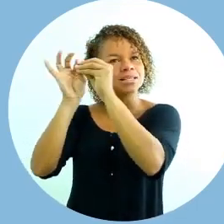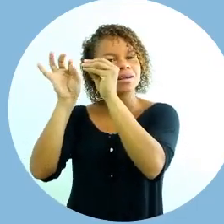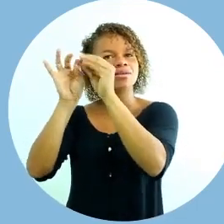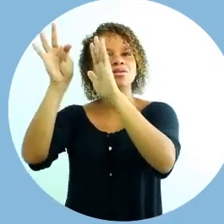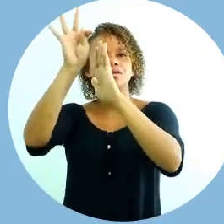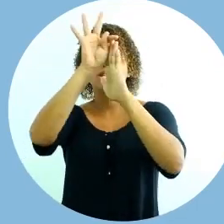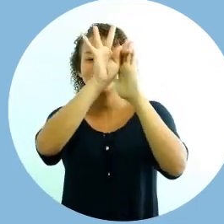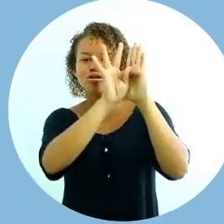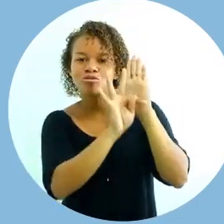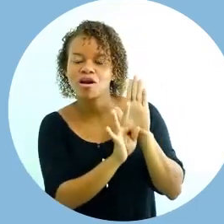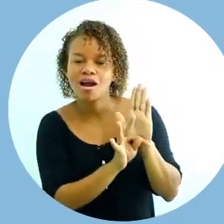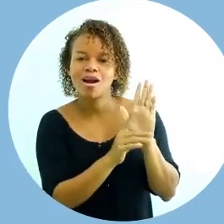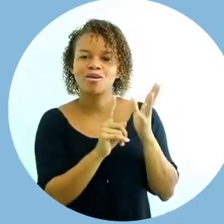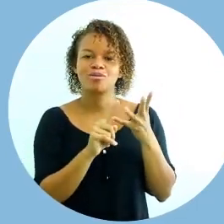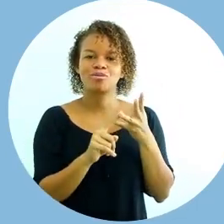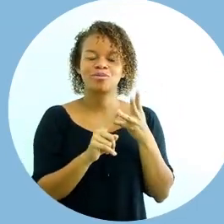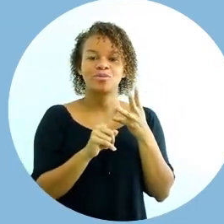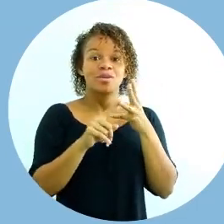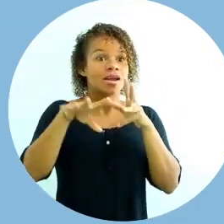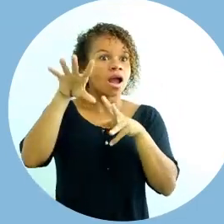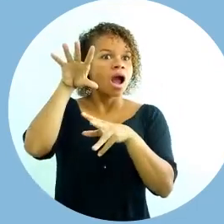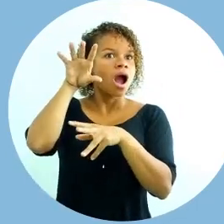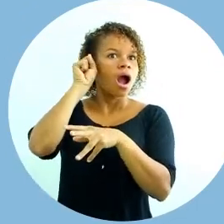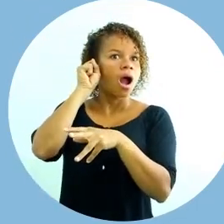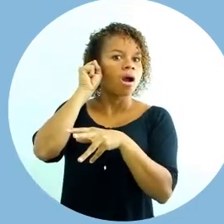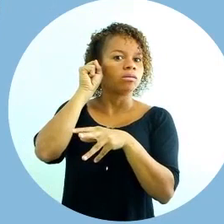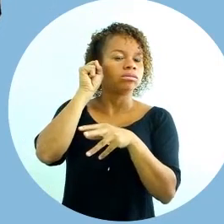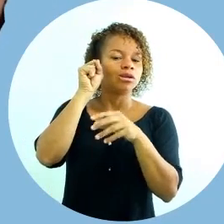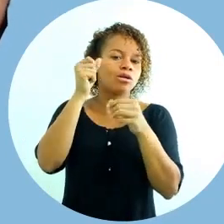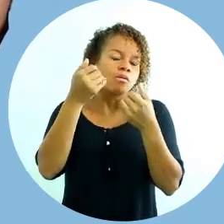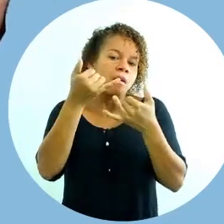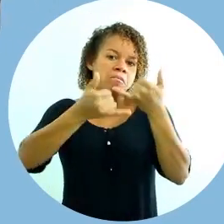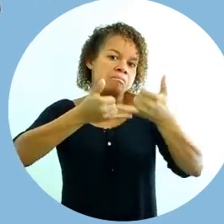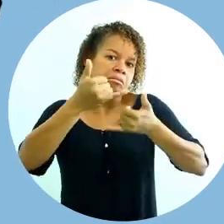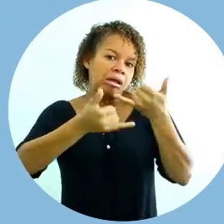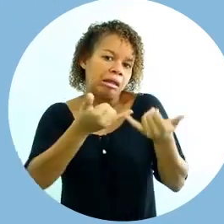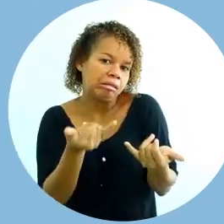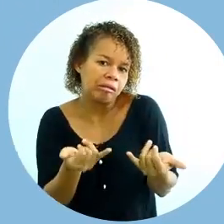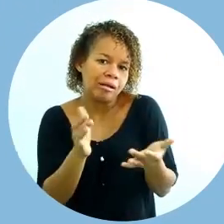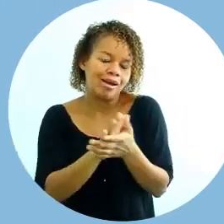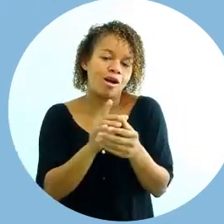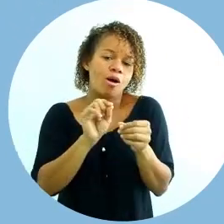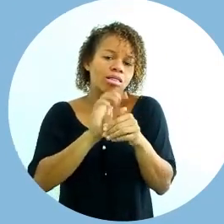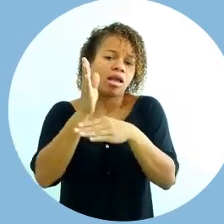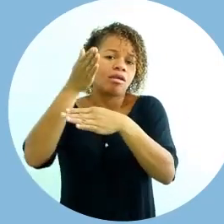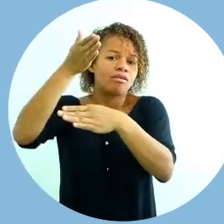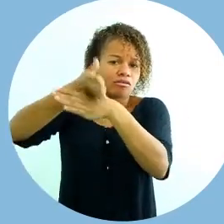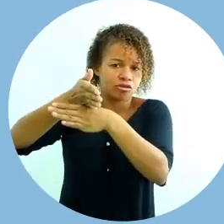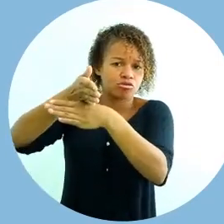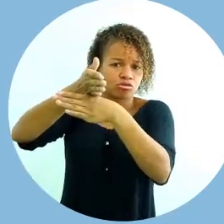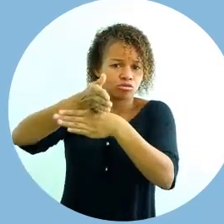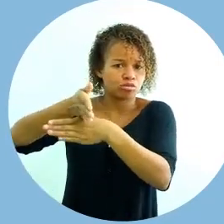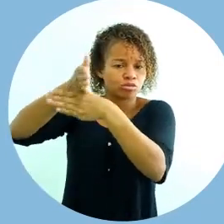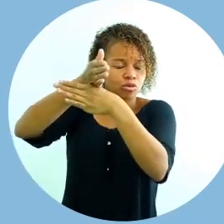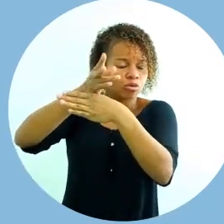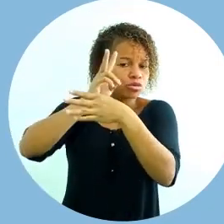áudio, ou animação, ou até vídeo, como vocês estão vendo aqui, para que a gente